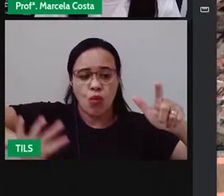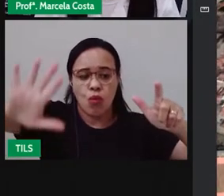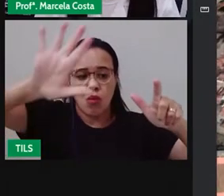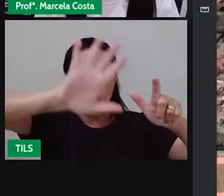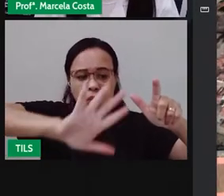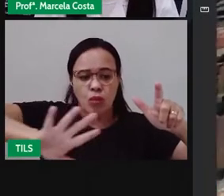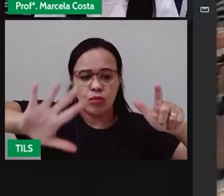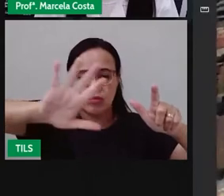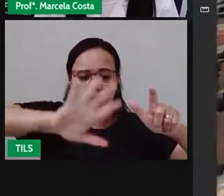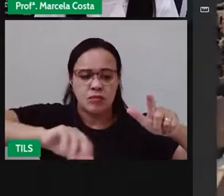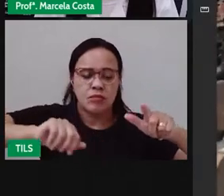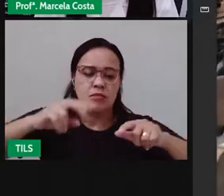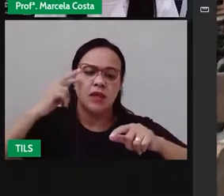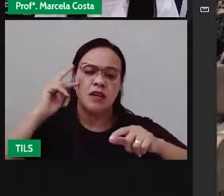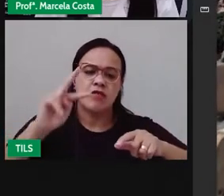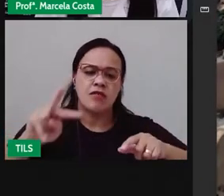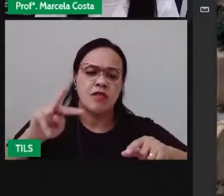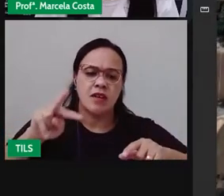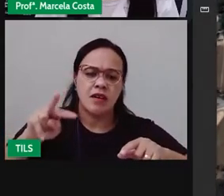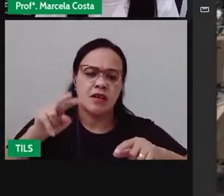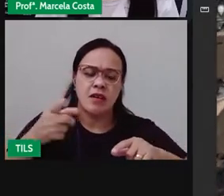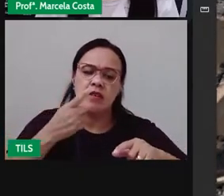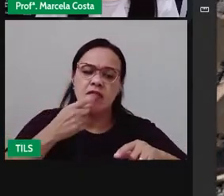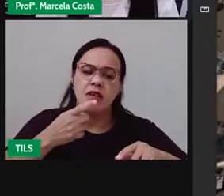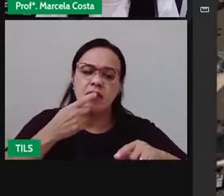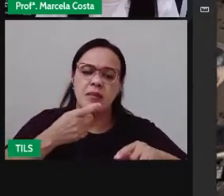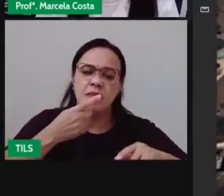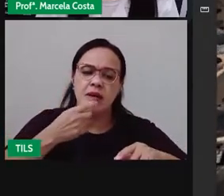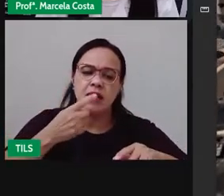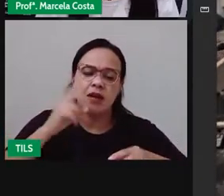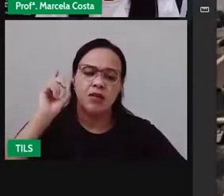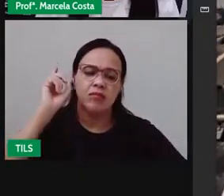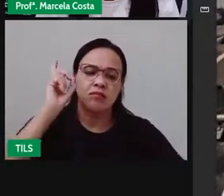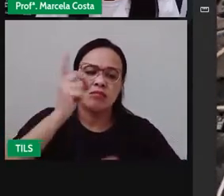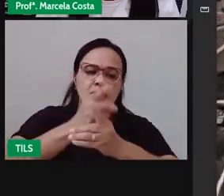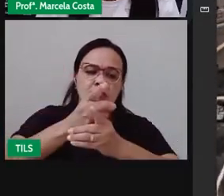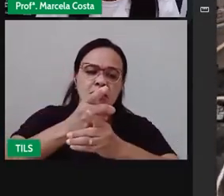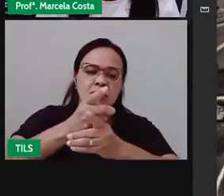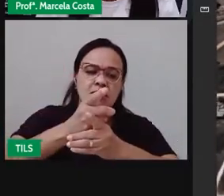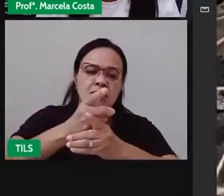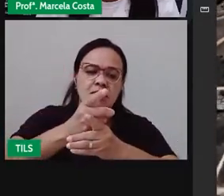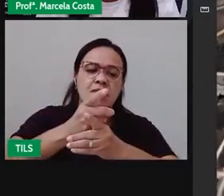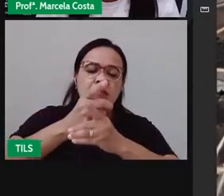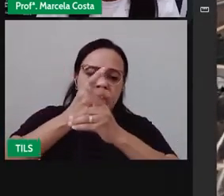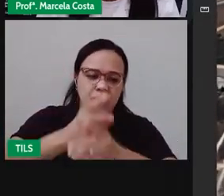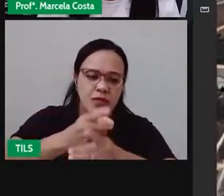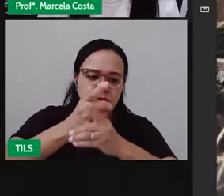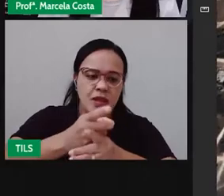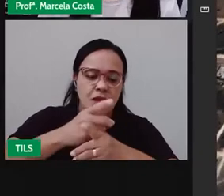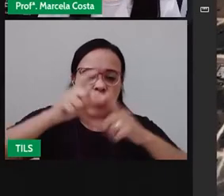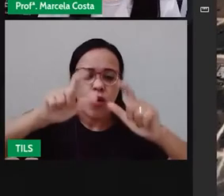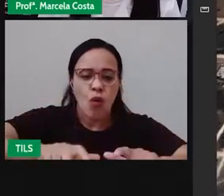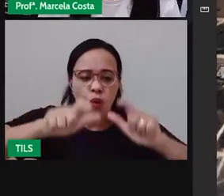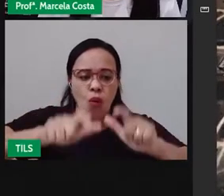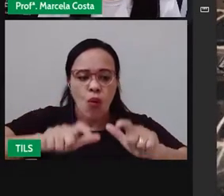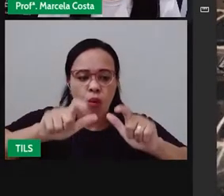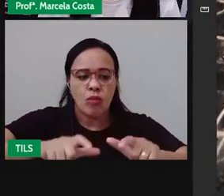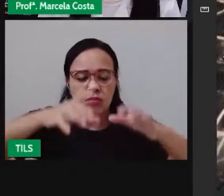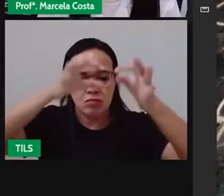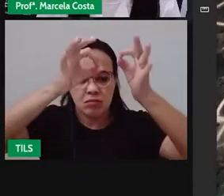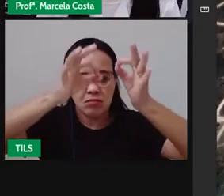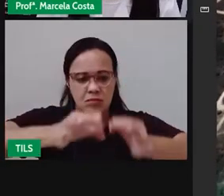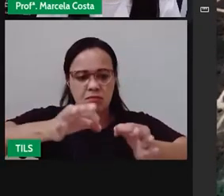Onde tem esse balão aqui esse balão vermelho indica para a gente a localização. Então eu venho aqui